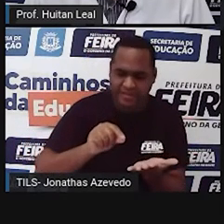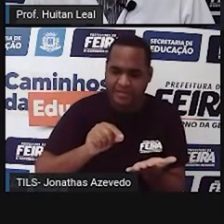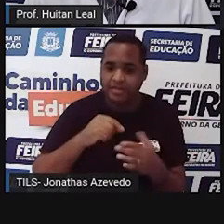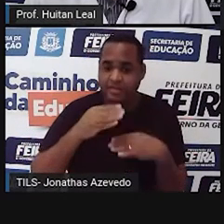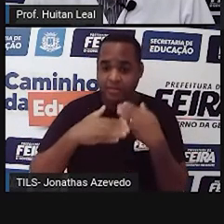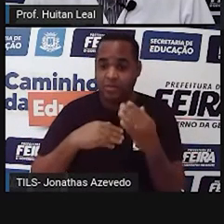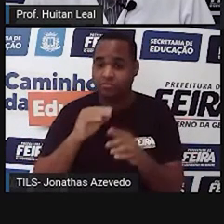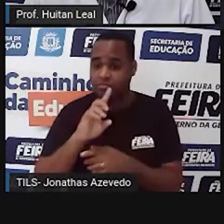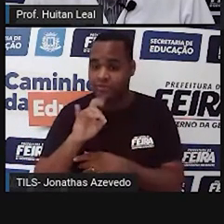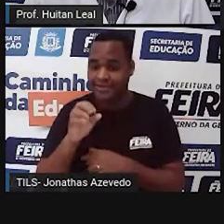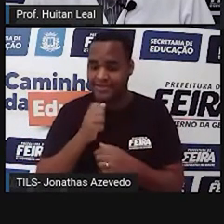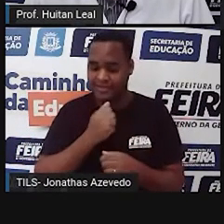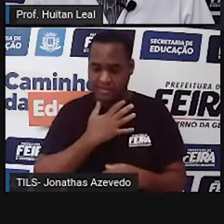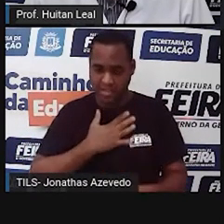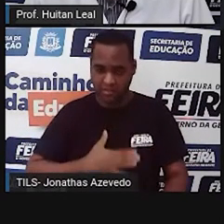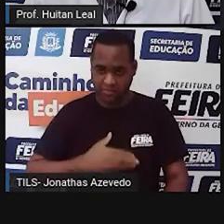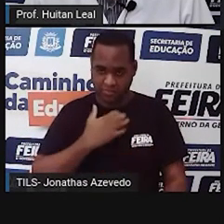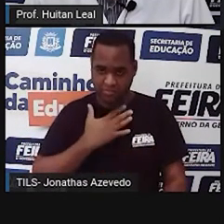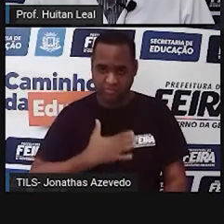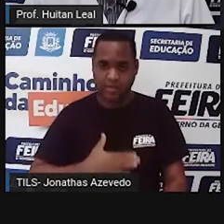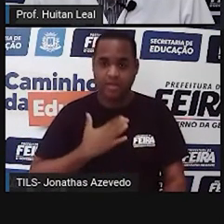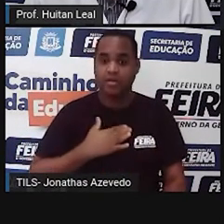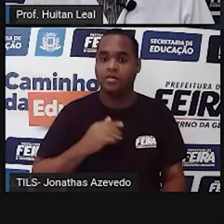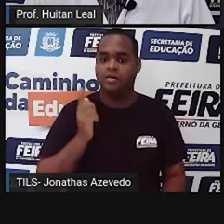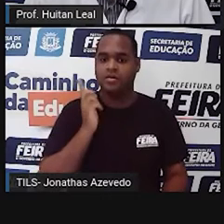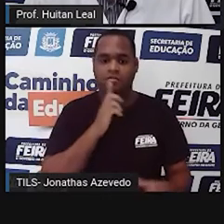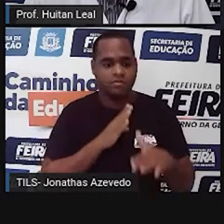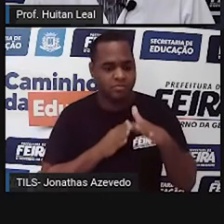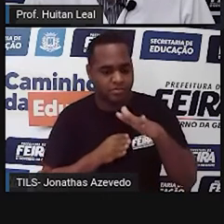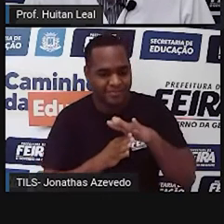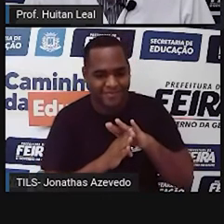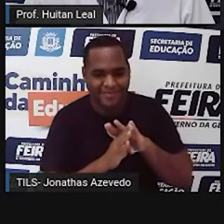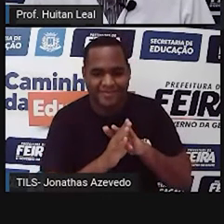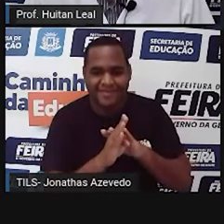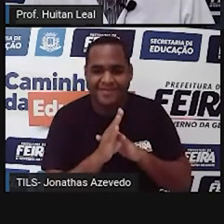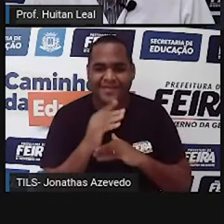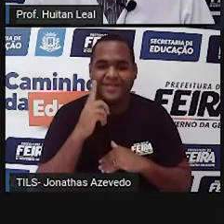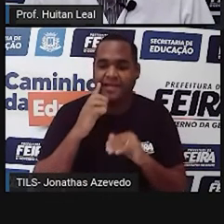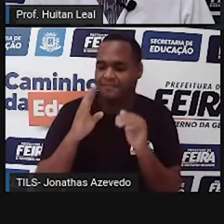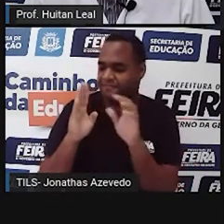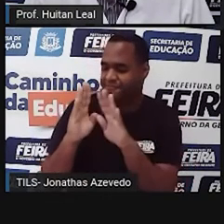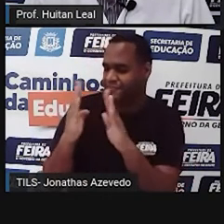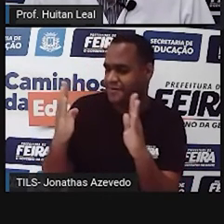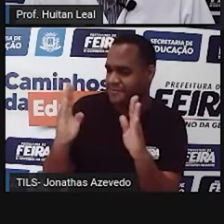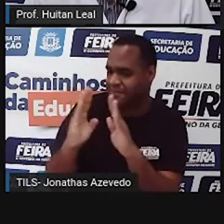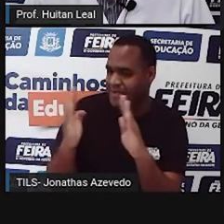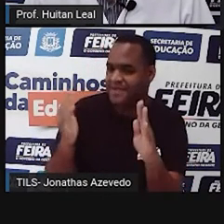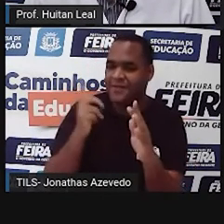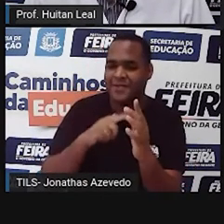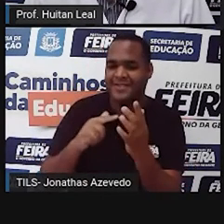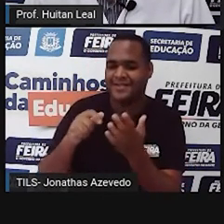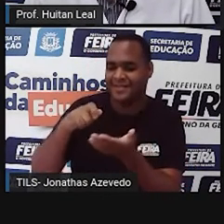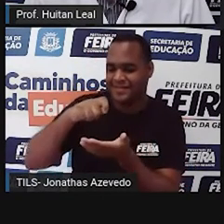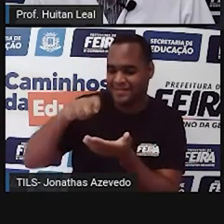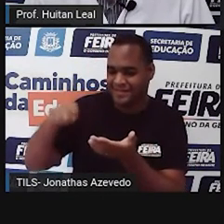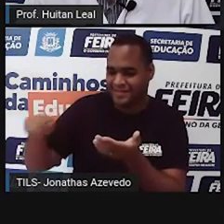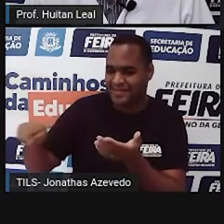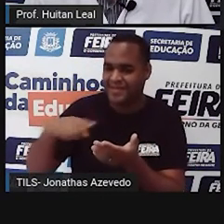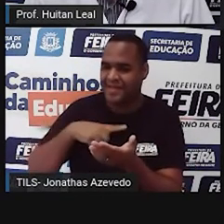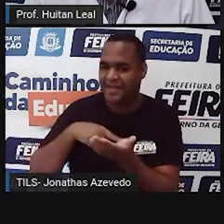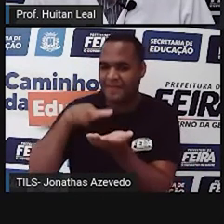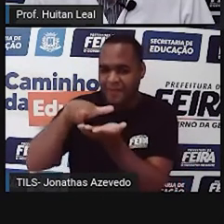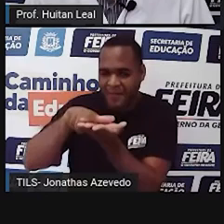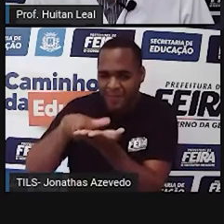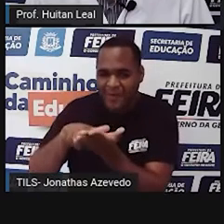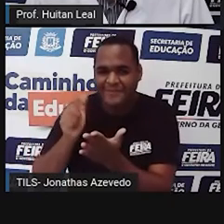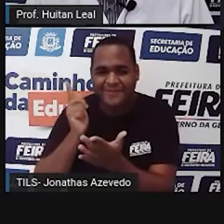de agosto, Israel completou a subversão. Cruzou a porta e pintou bonecos de papel.